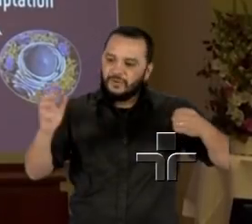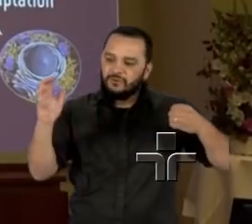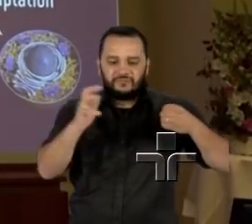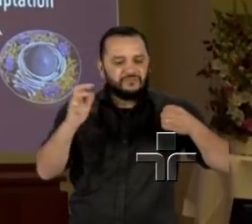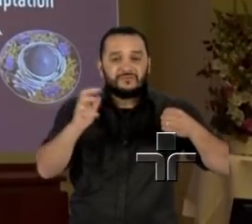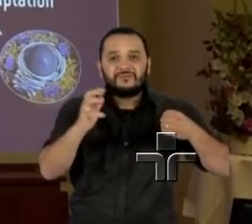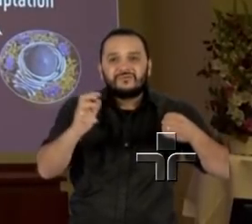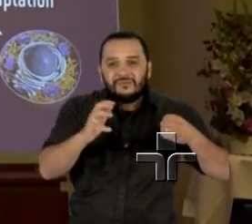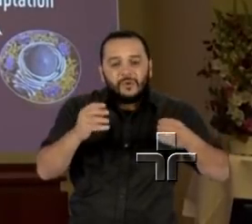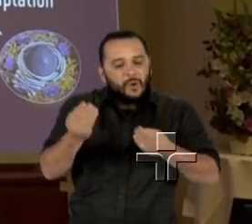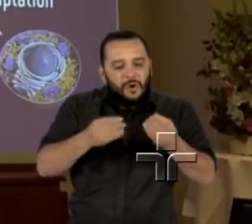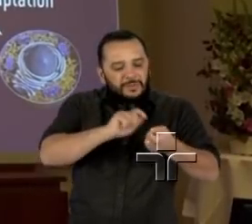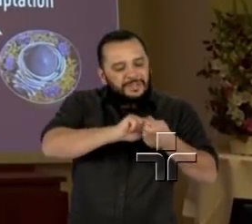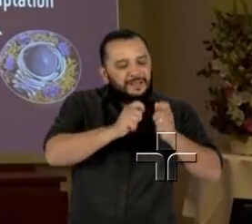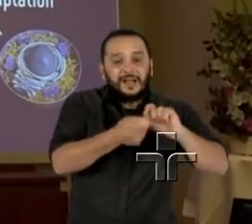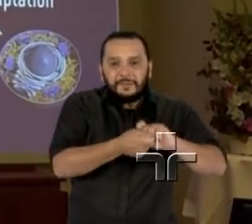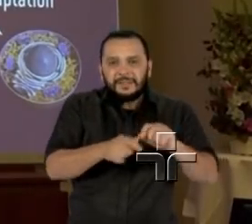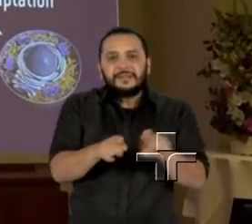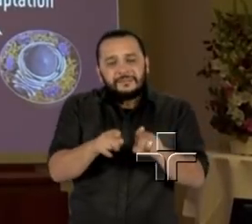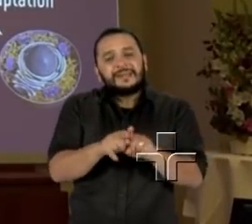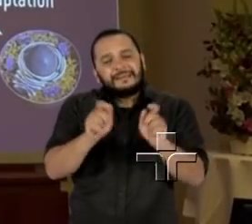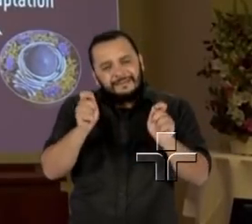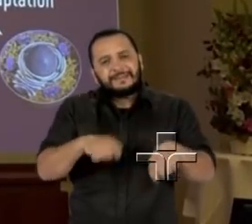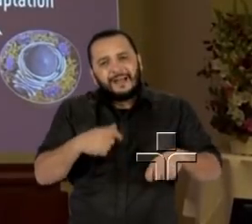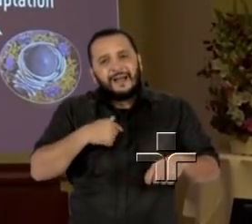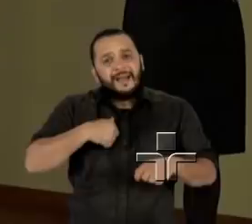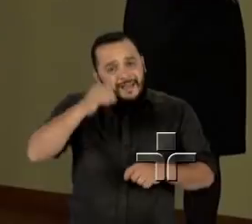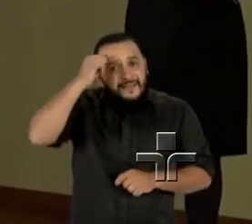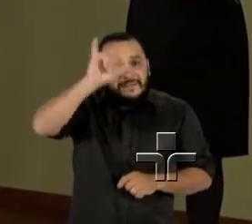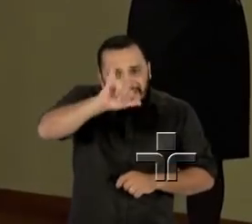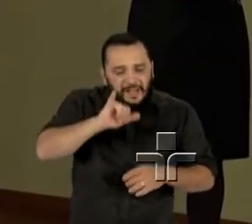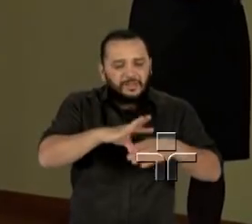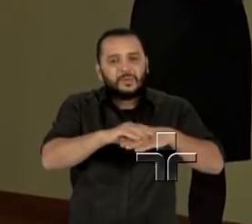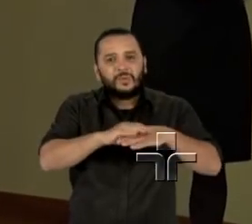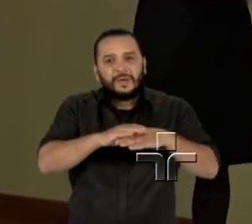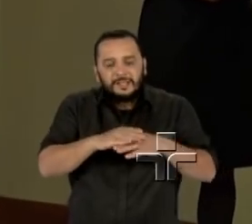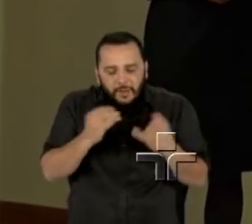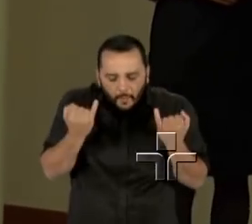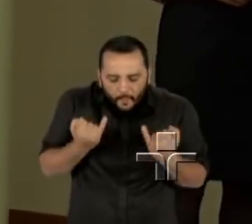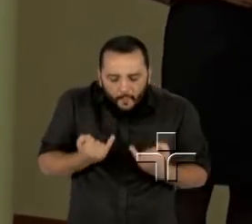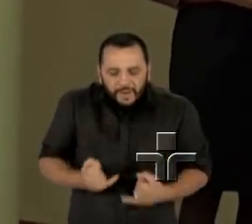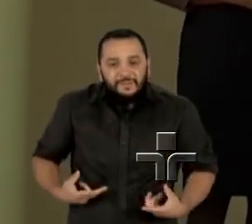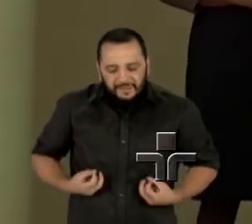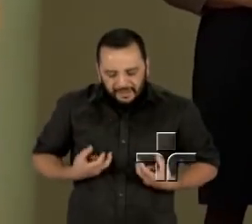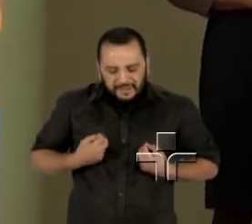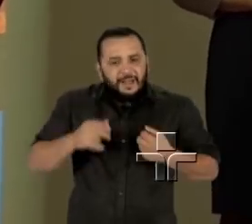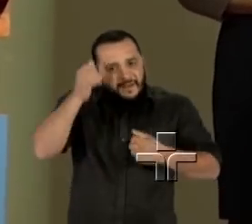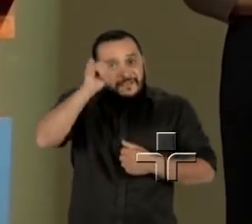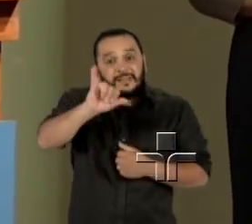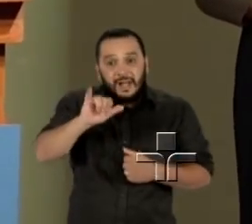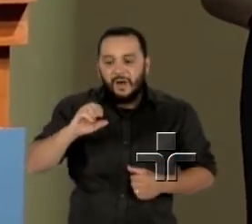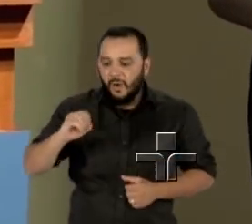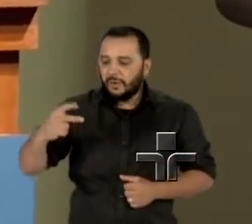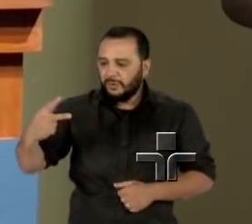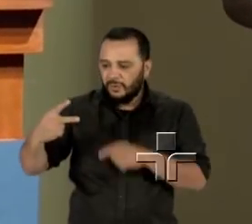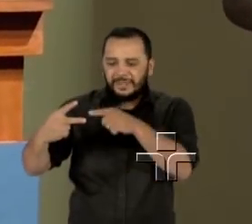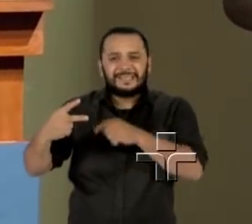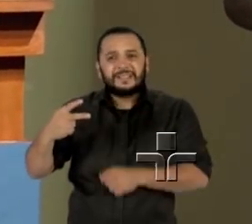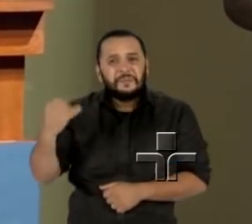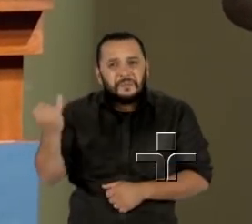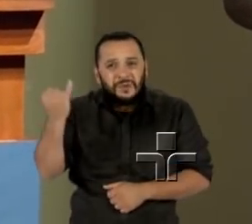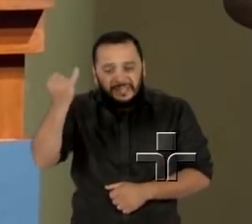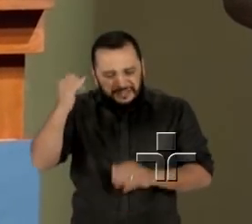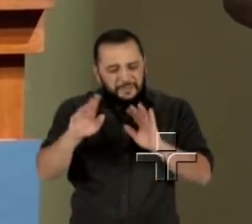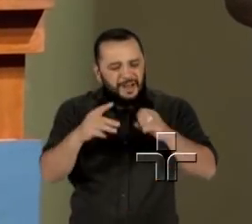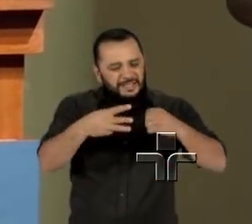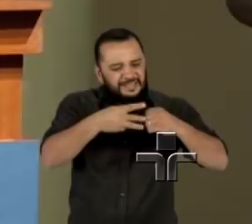novas estratégias de combate a doenças como anemia e câncer. A importância do oxigênio é reconhecida há muito tempo, mas o processo de adaptação das